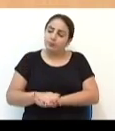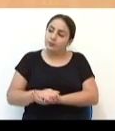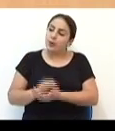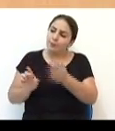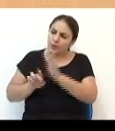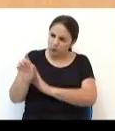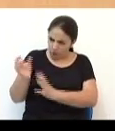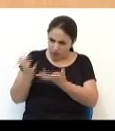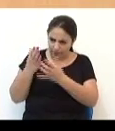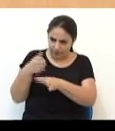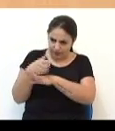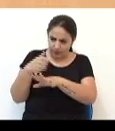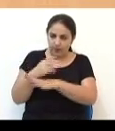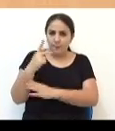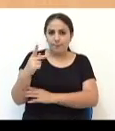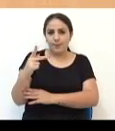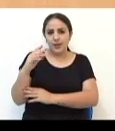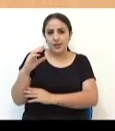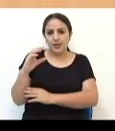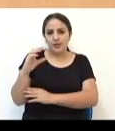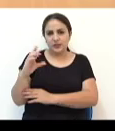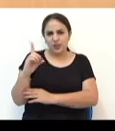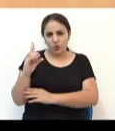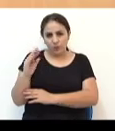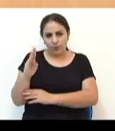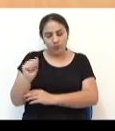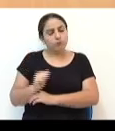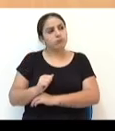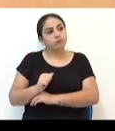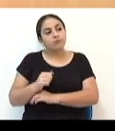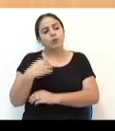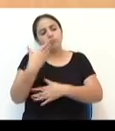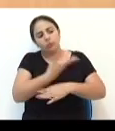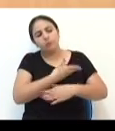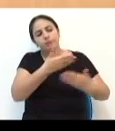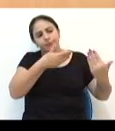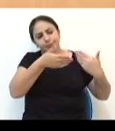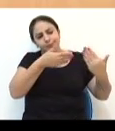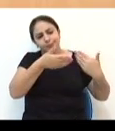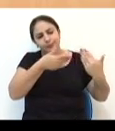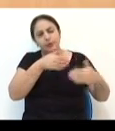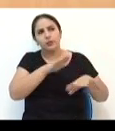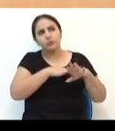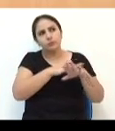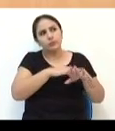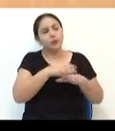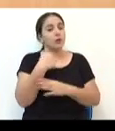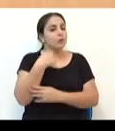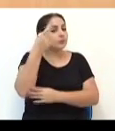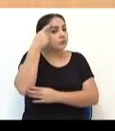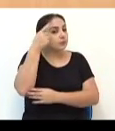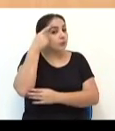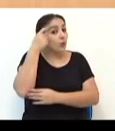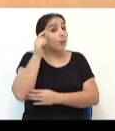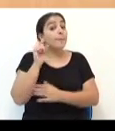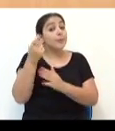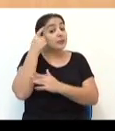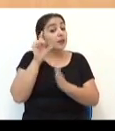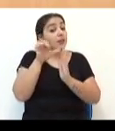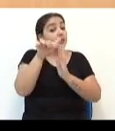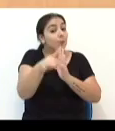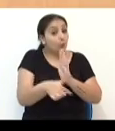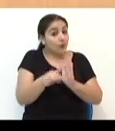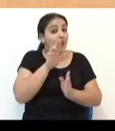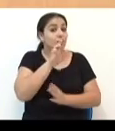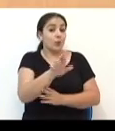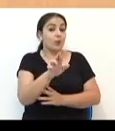perguntou se eu não queria ir PCdoB. Aí, descemos, conversamos ali, e eu disse pra ele que ia dar uma pensada, ia falar com a minha família pra ver o